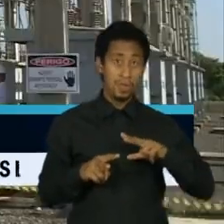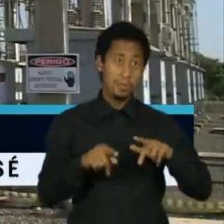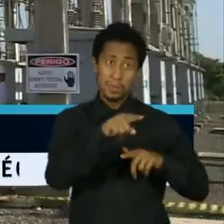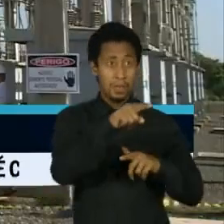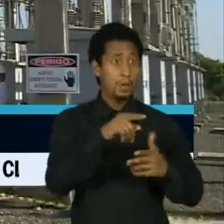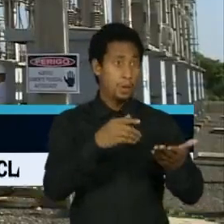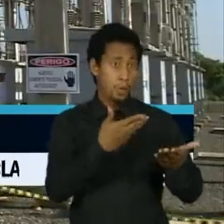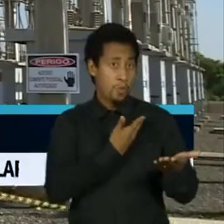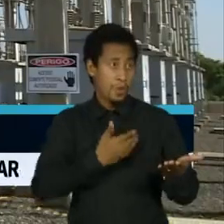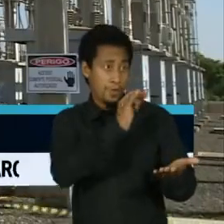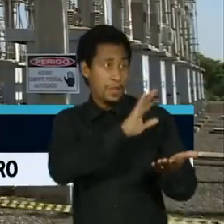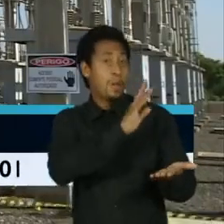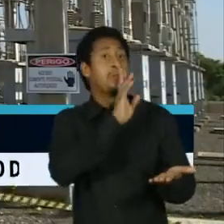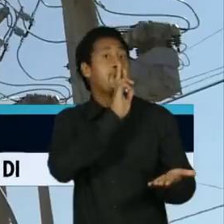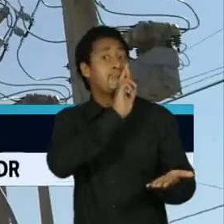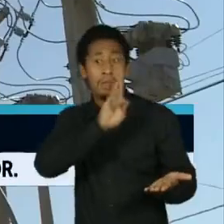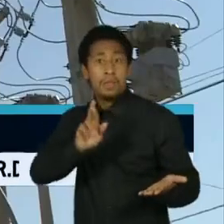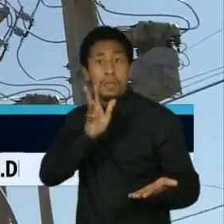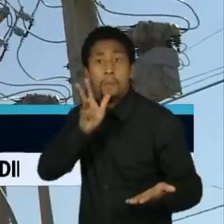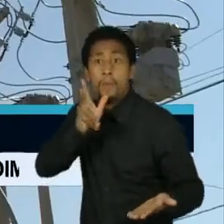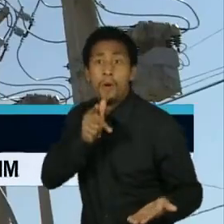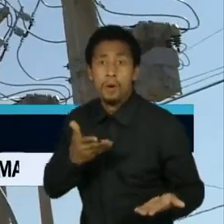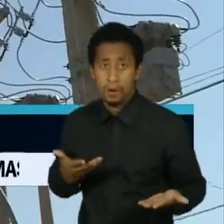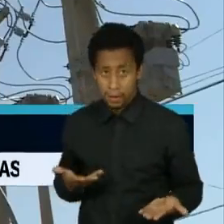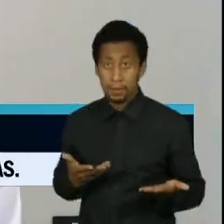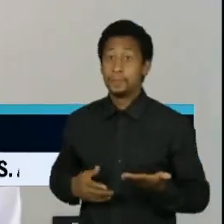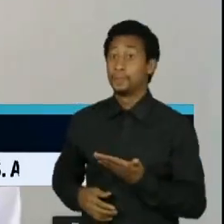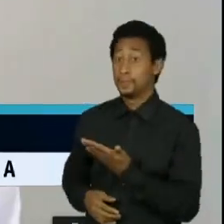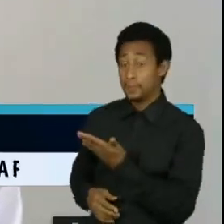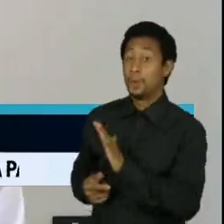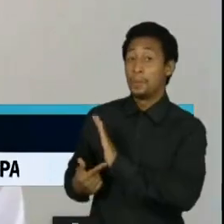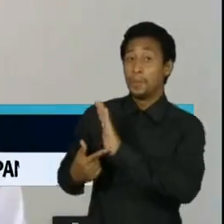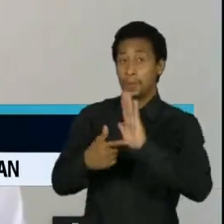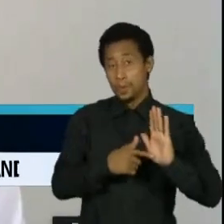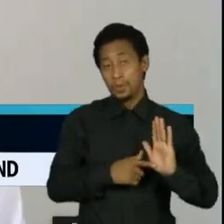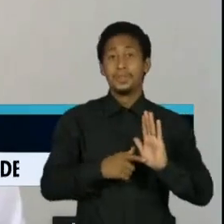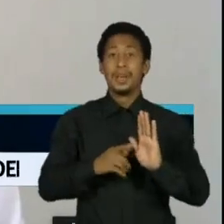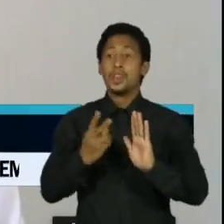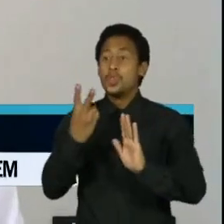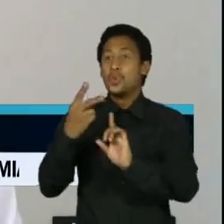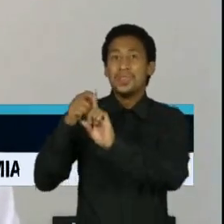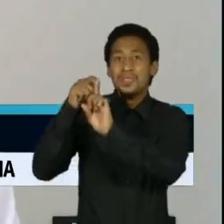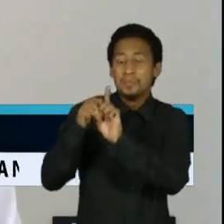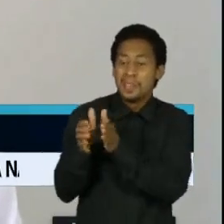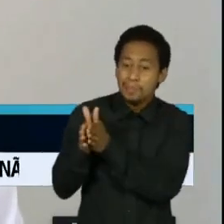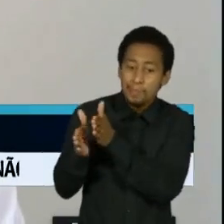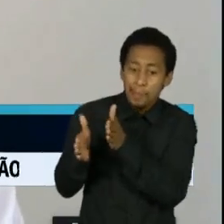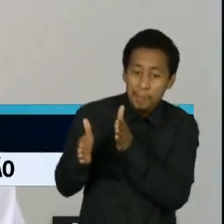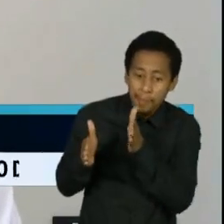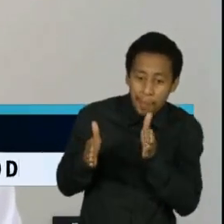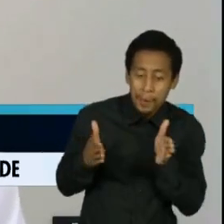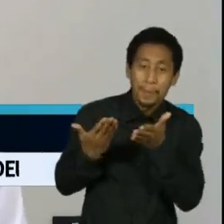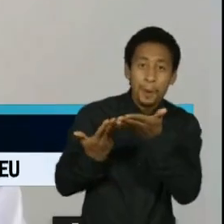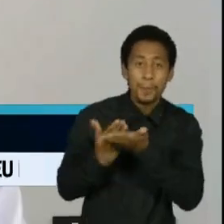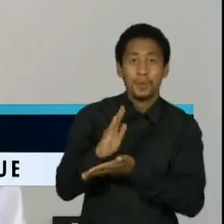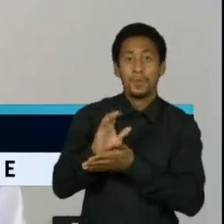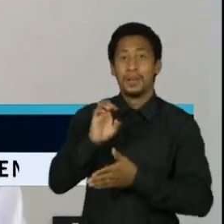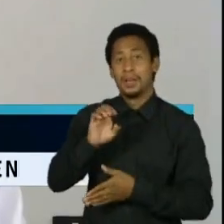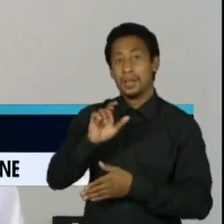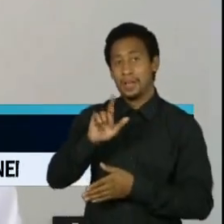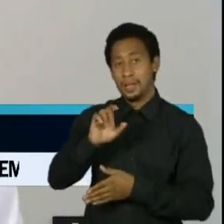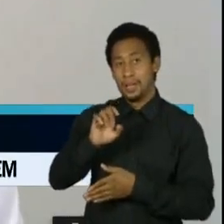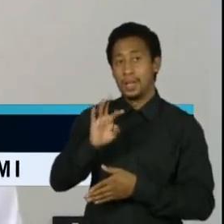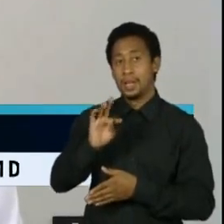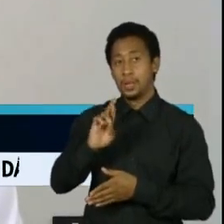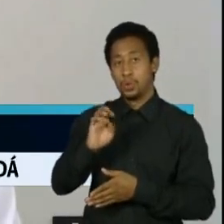exemplo, só o julgamento em plenário levou dois meses. Na medida em que isso é necessário, isso acaba criando um